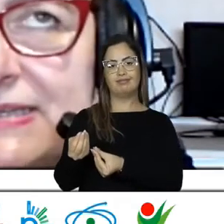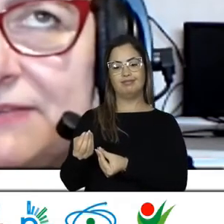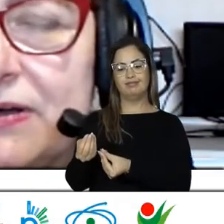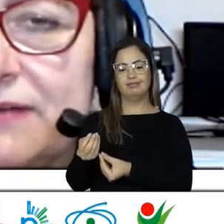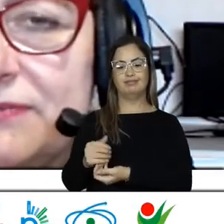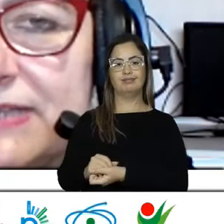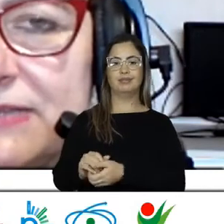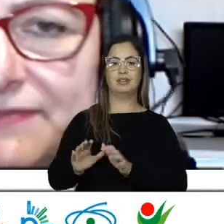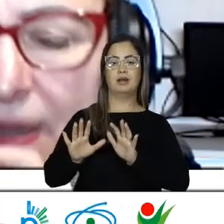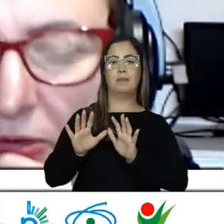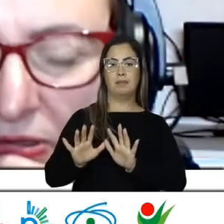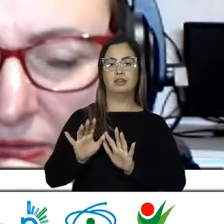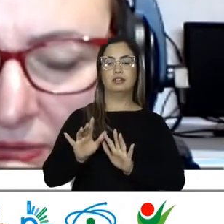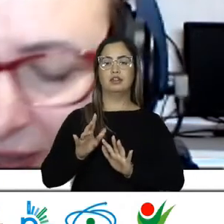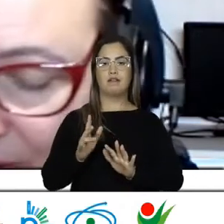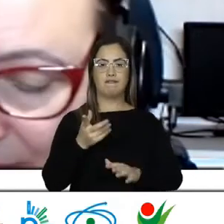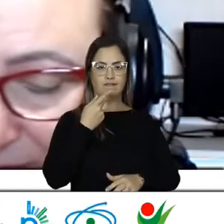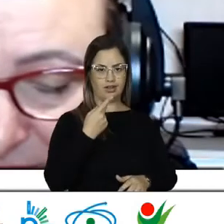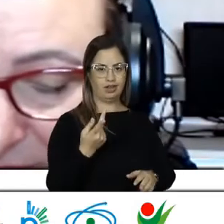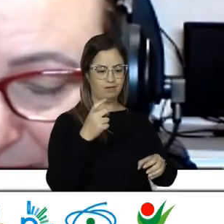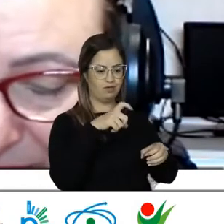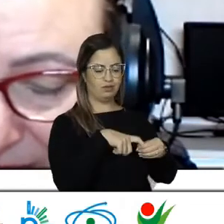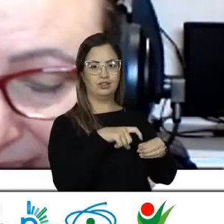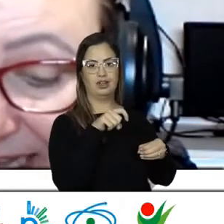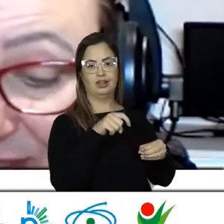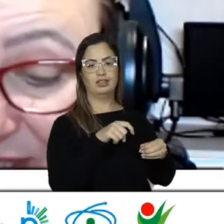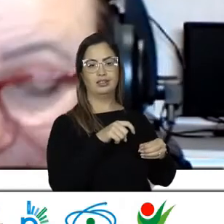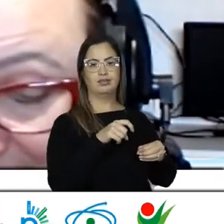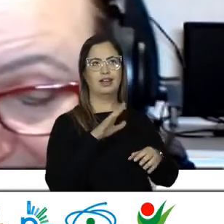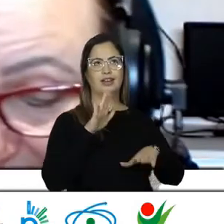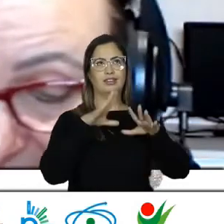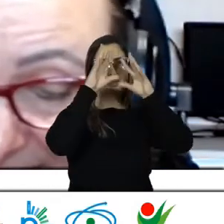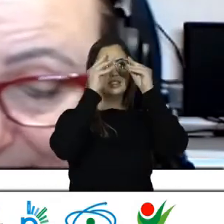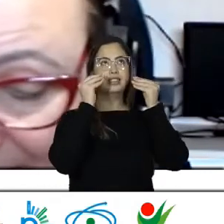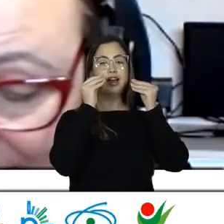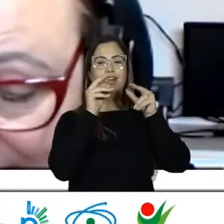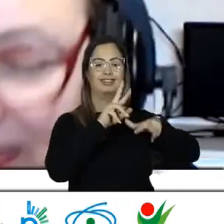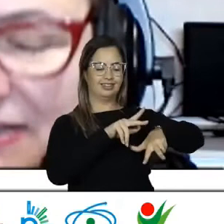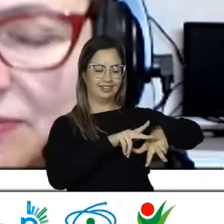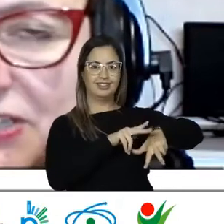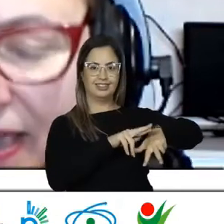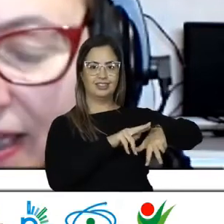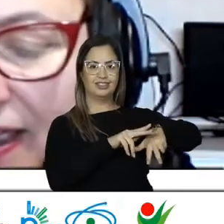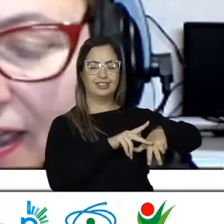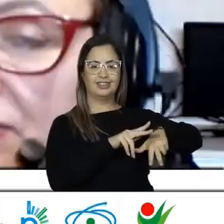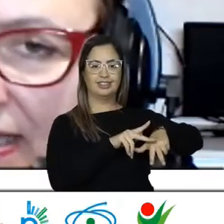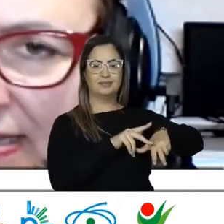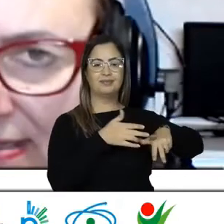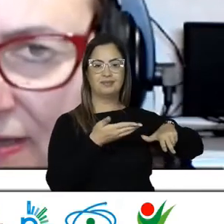Mas assim Voltando a falar Um pouquinho Agora me fugiu Um pouco Das relações de gênero Que está aqui Da precarização Da saúde